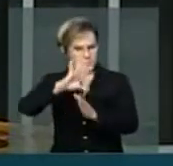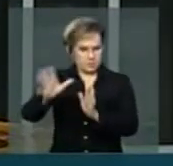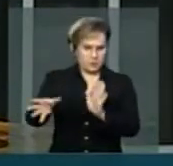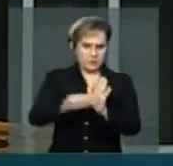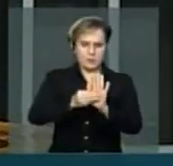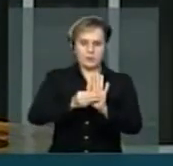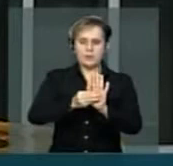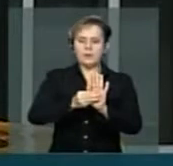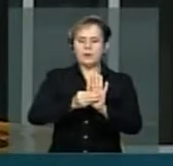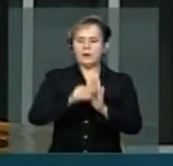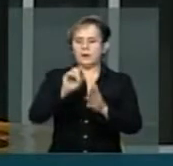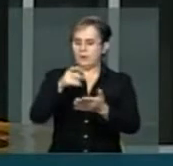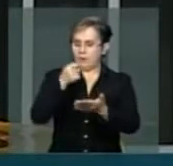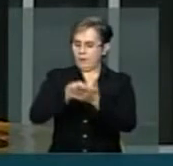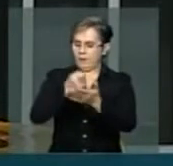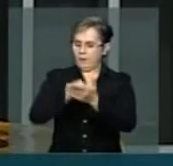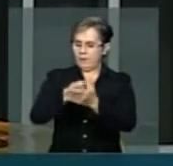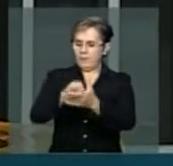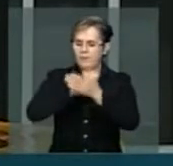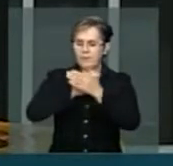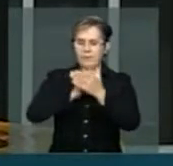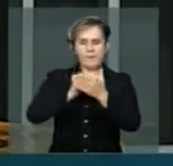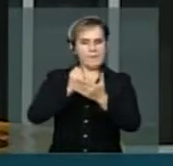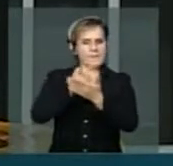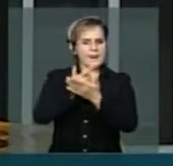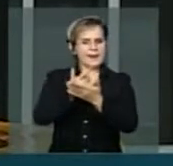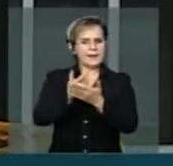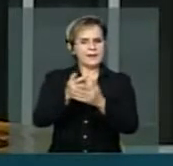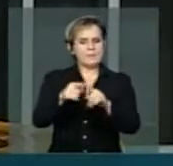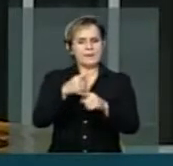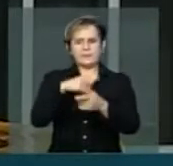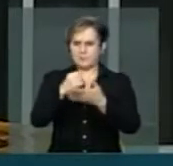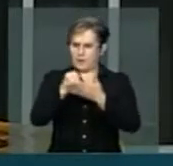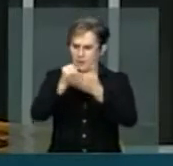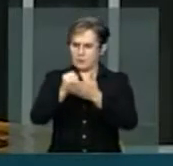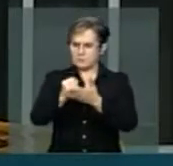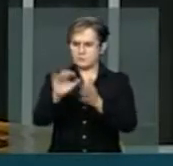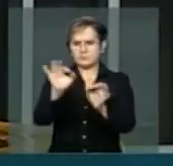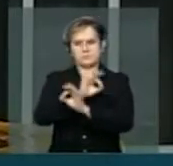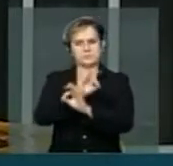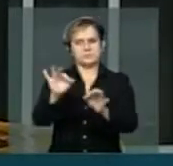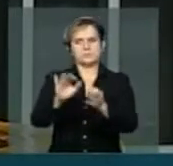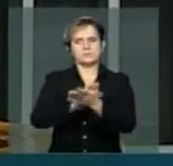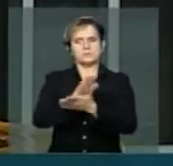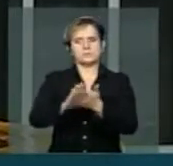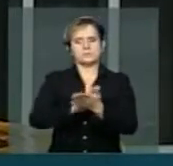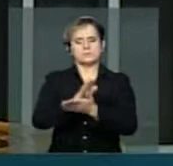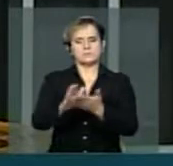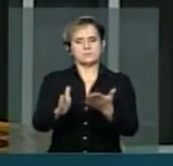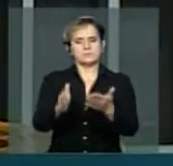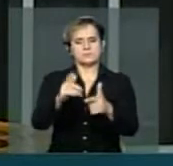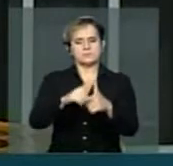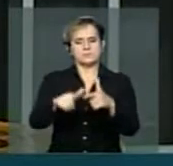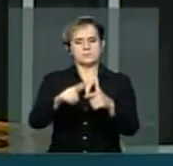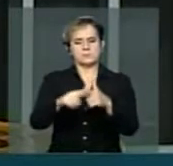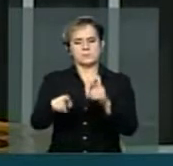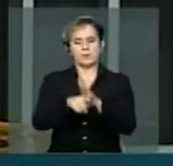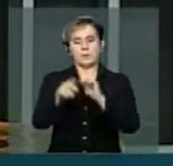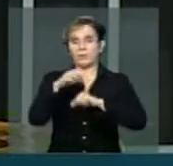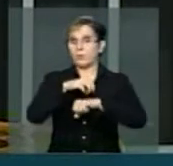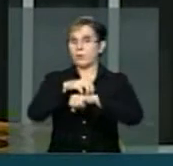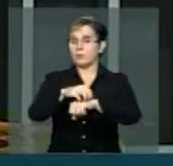para cobradas para e não para dar consistência à questão do